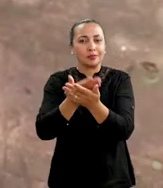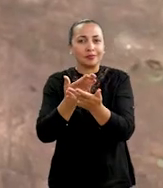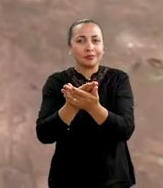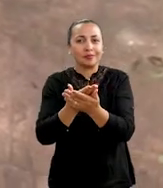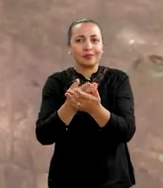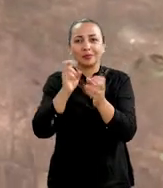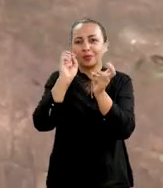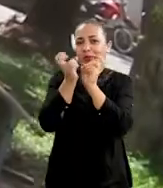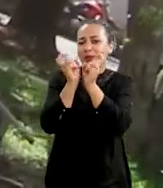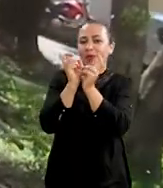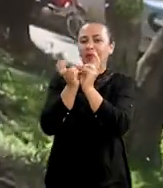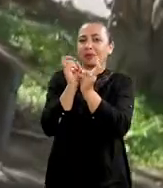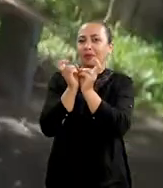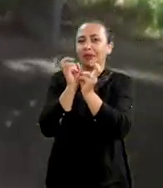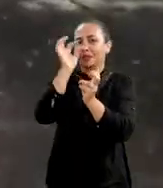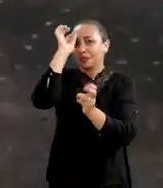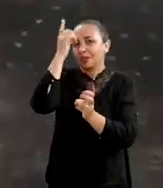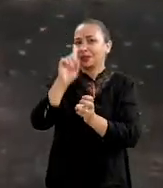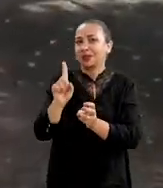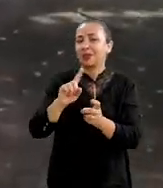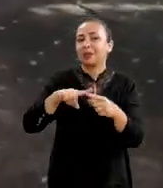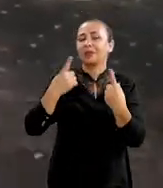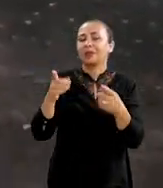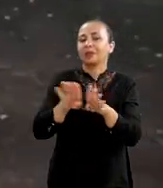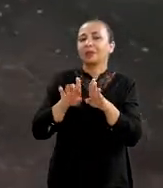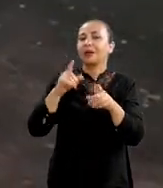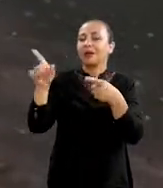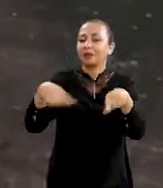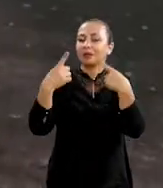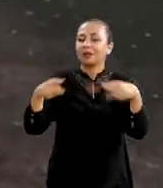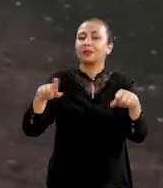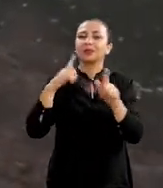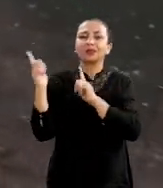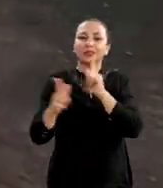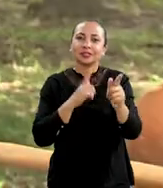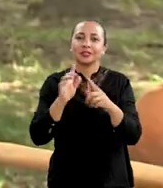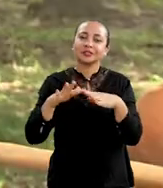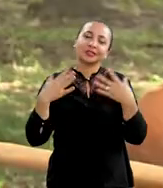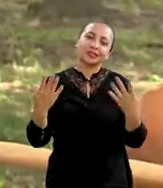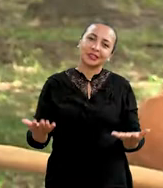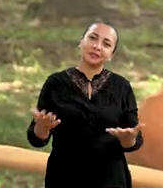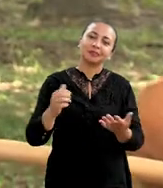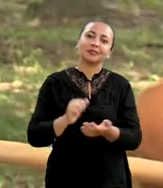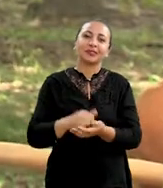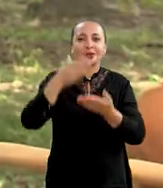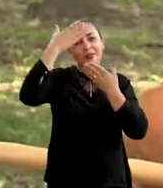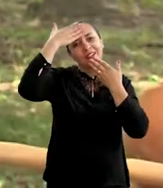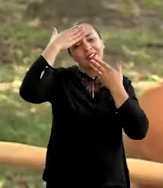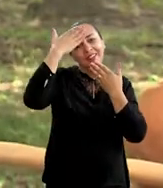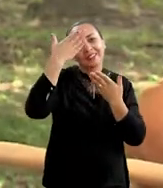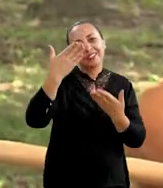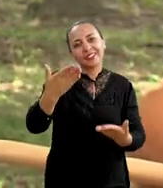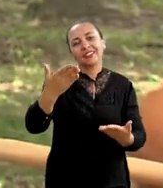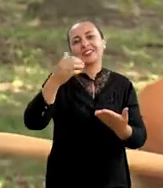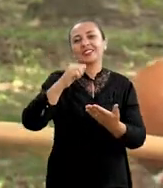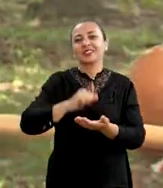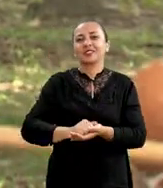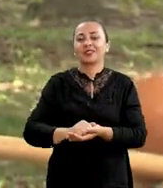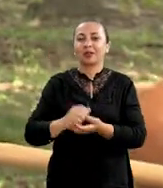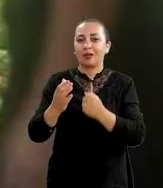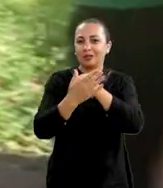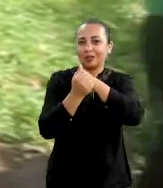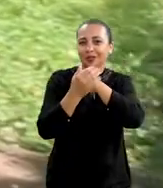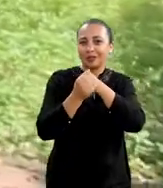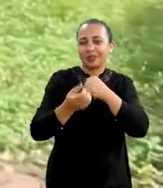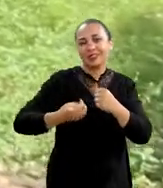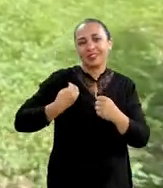não só com a capoeira, mas com a música em geral. E é isso. Eu só agradeço